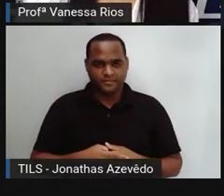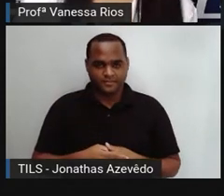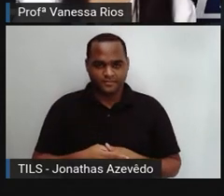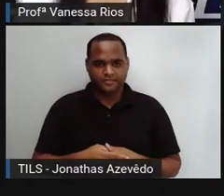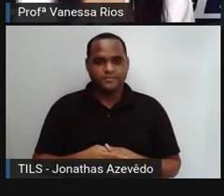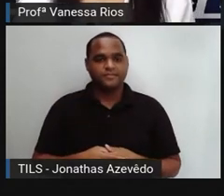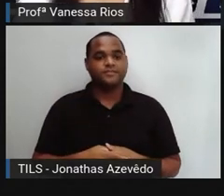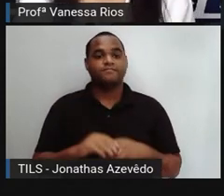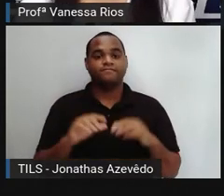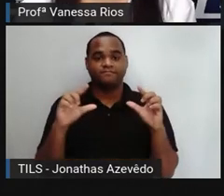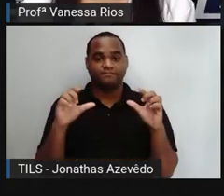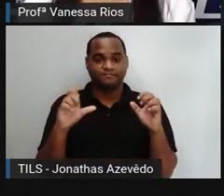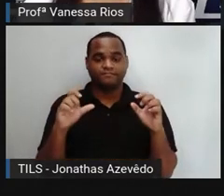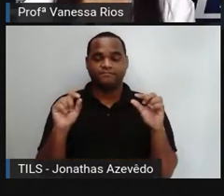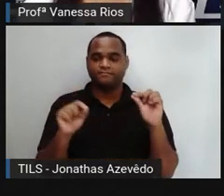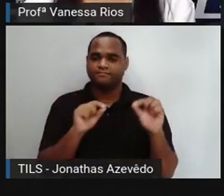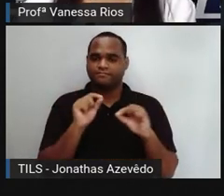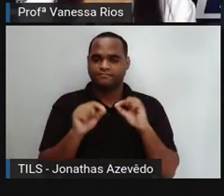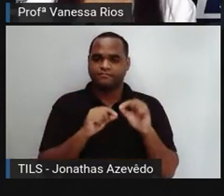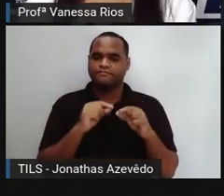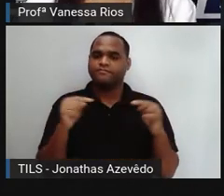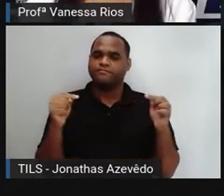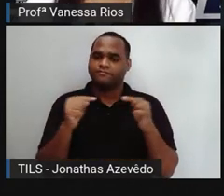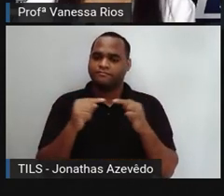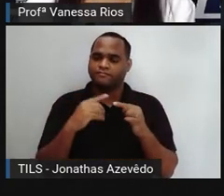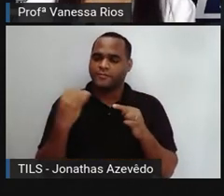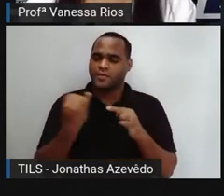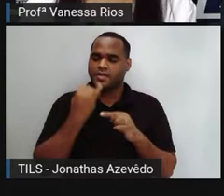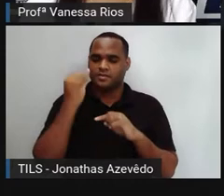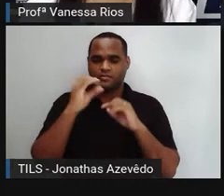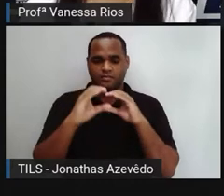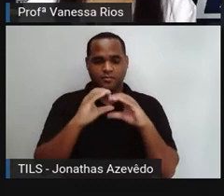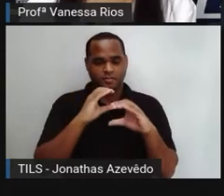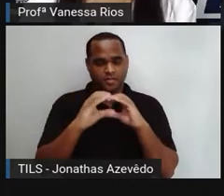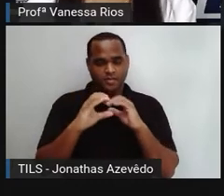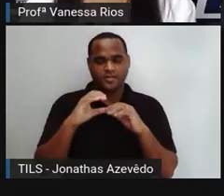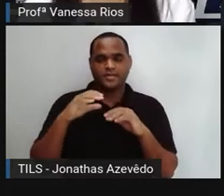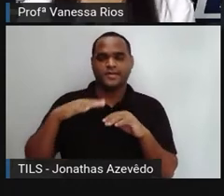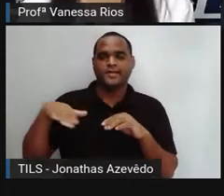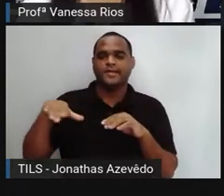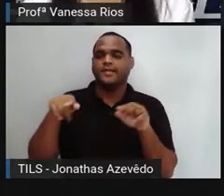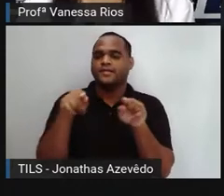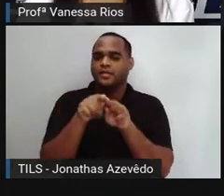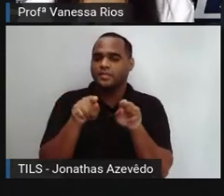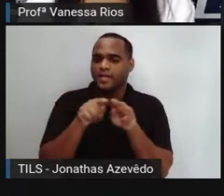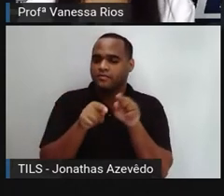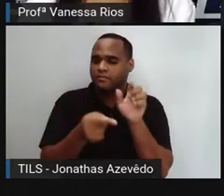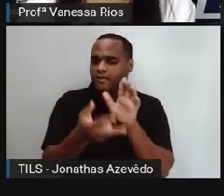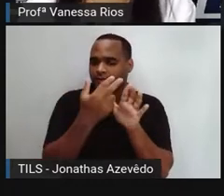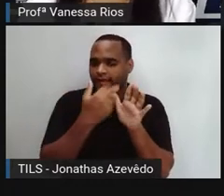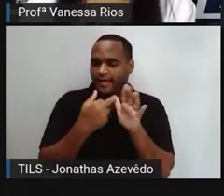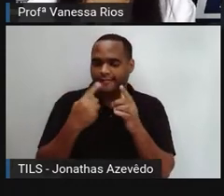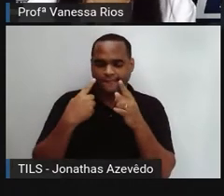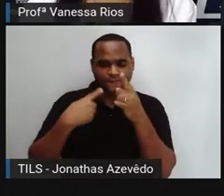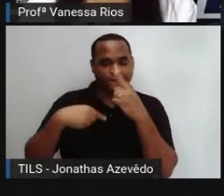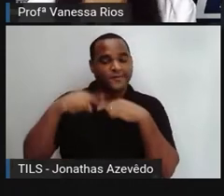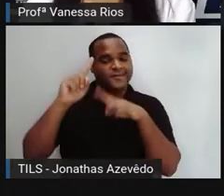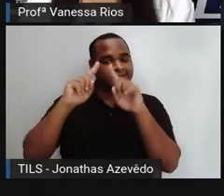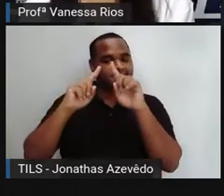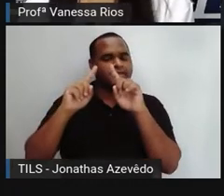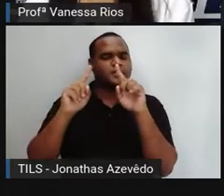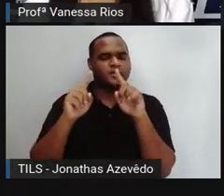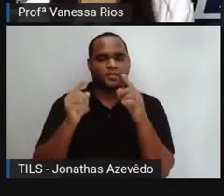E aí a fotografia, ela é considerada como um meio de comunicação e também uma forma de arte revolucionária,